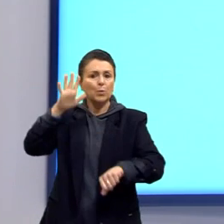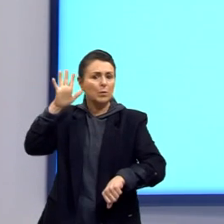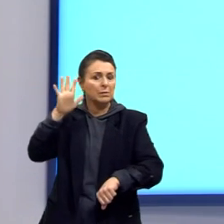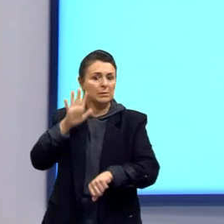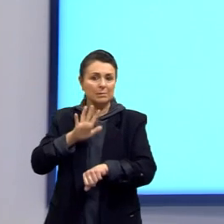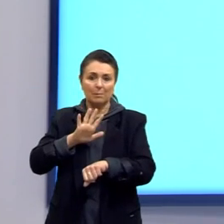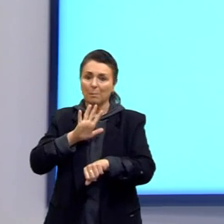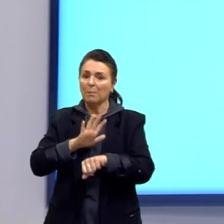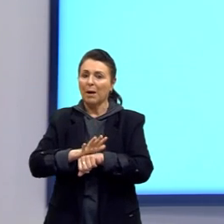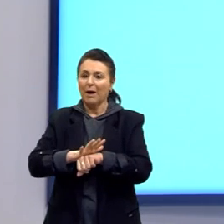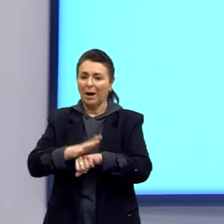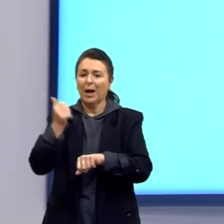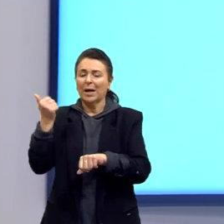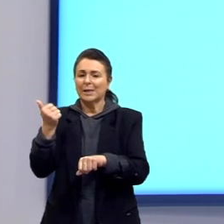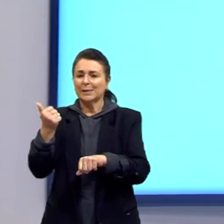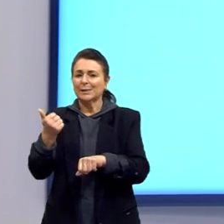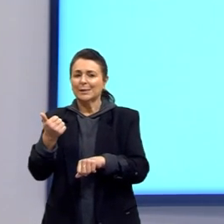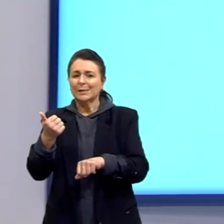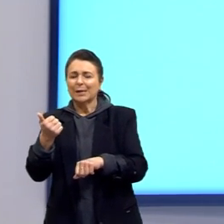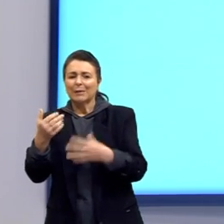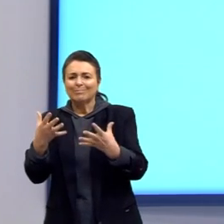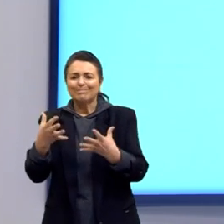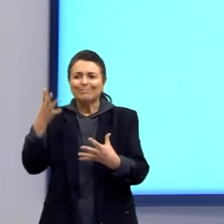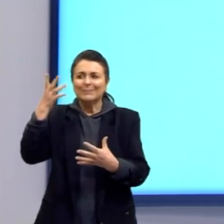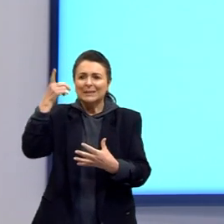aptos vivem mais tempo,